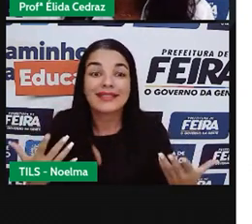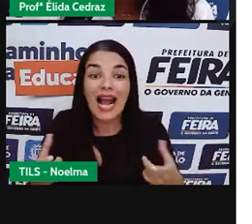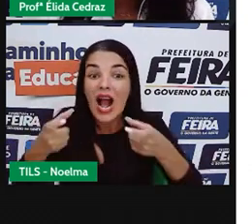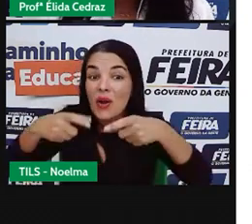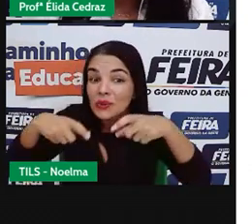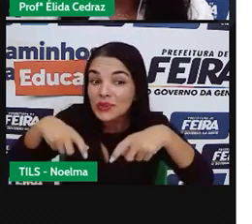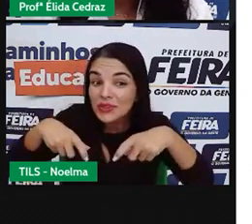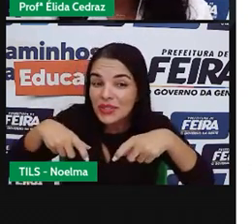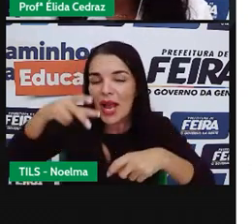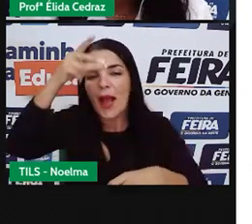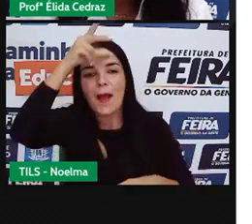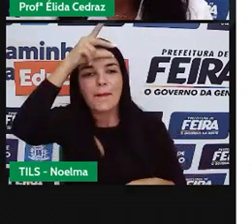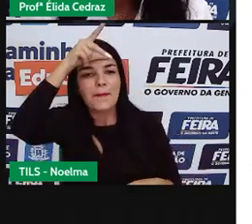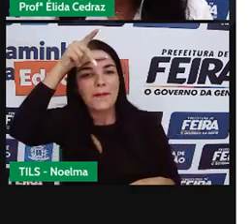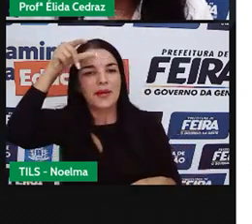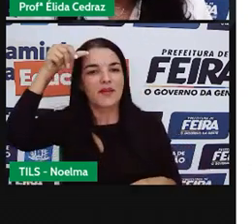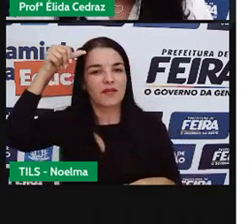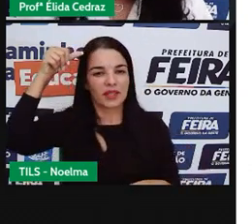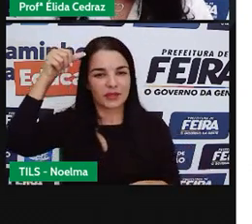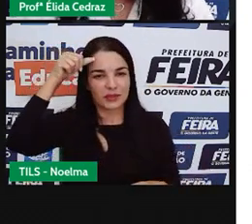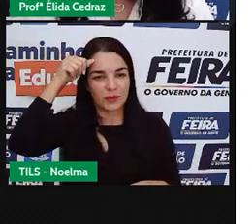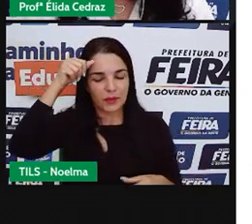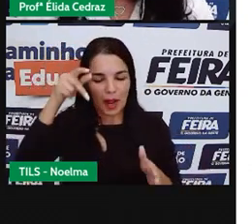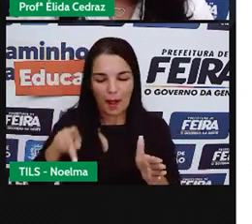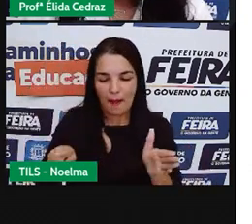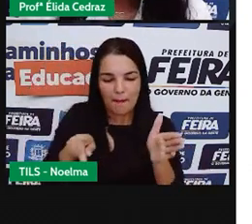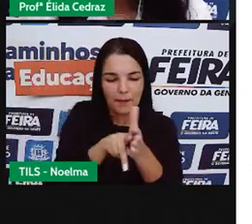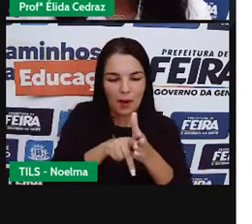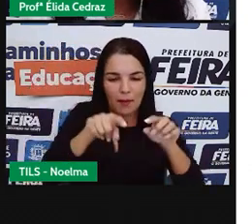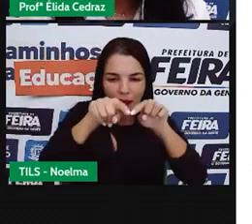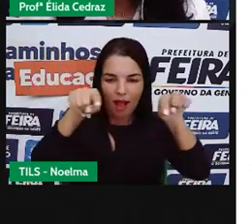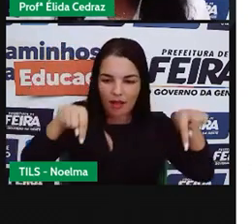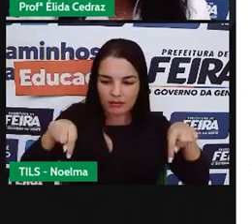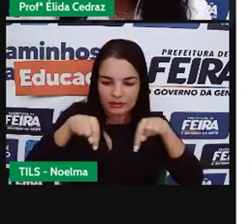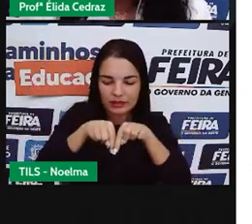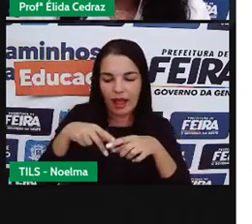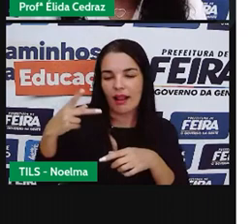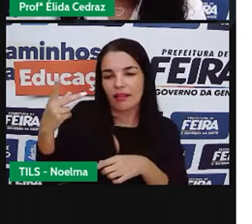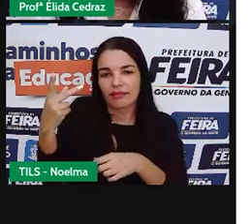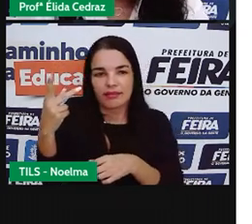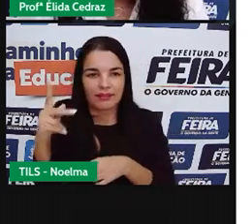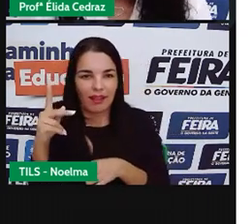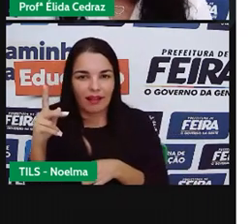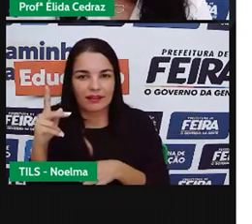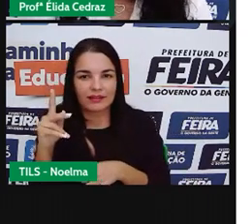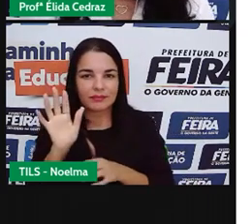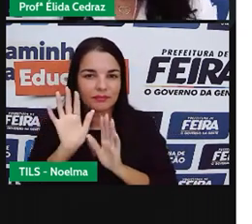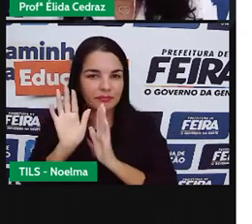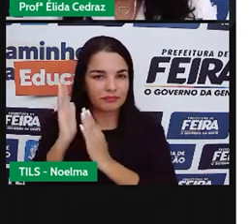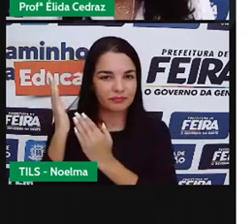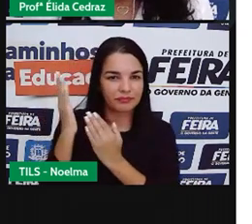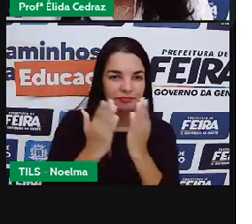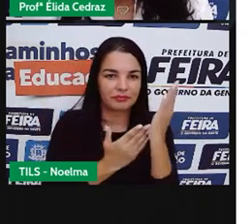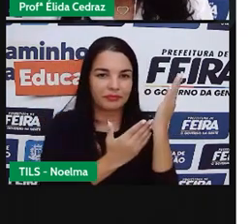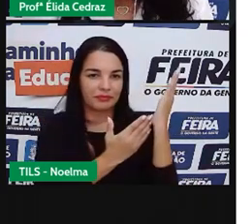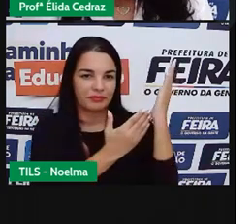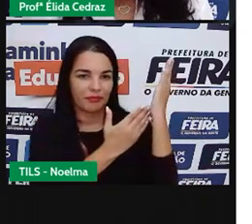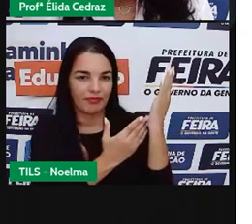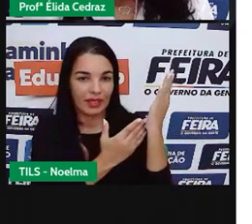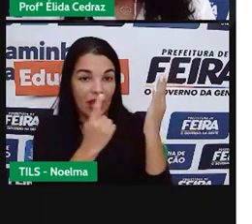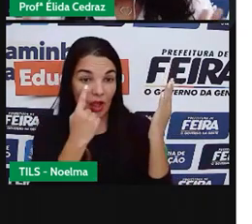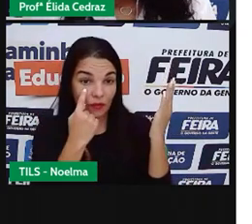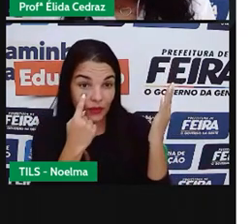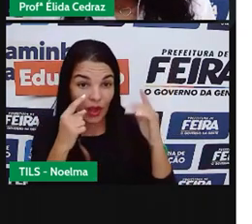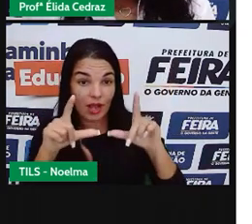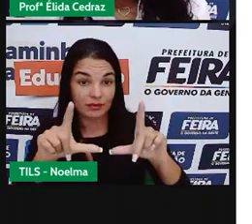prefeitura do seu gabinete, o prefeito comanda tudo isso. A PRO colocou